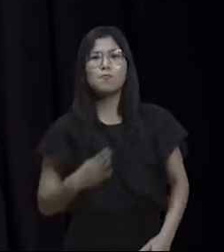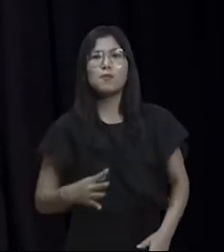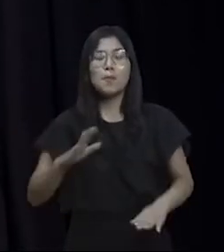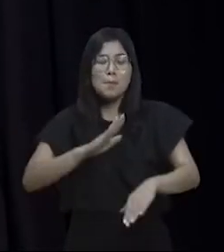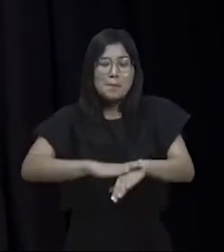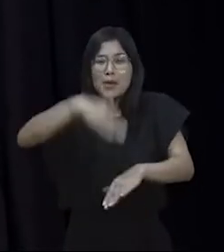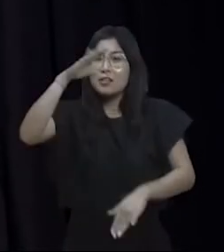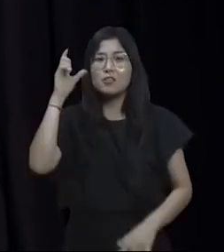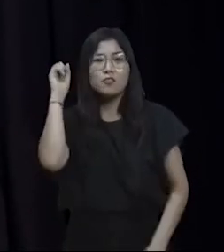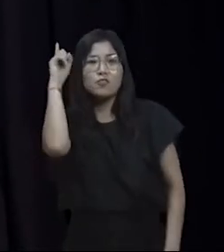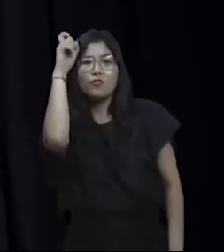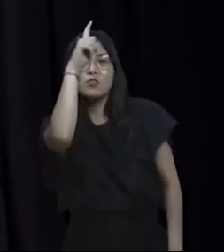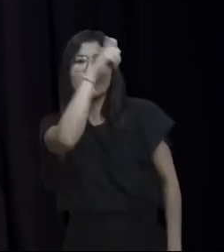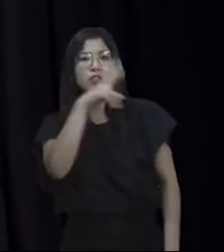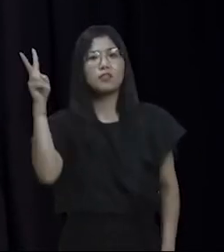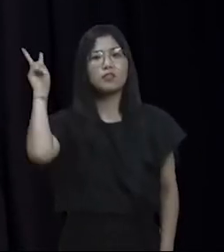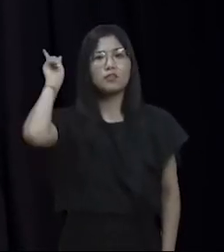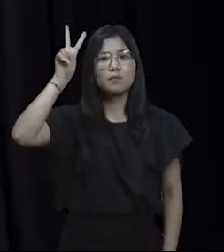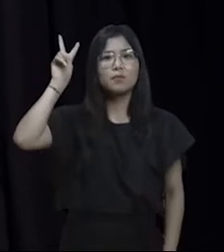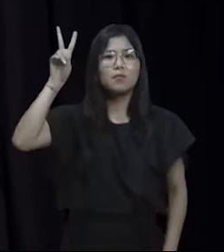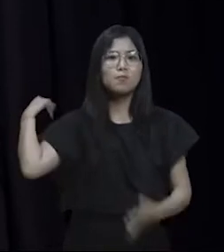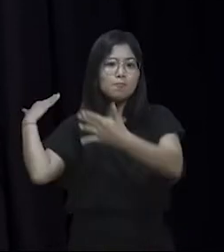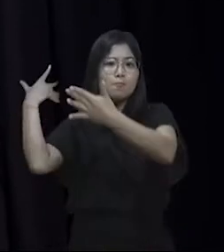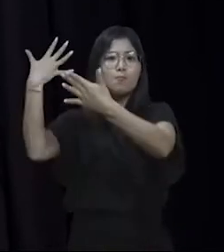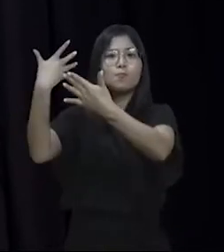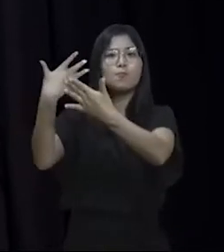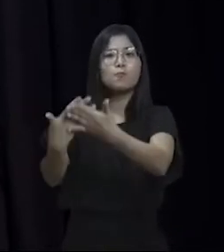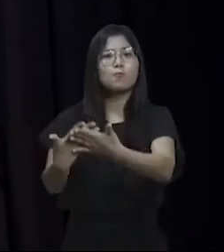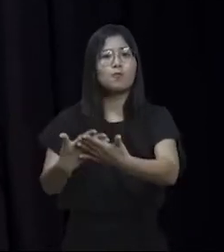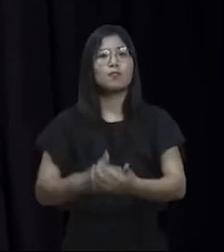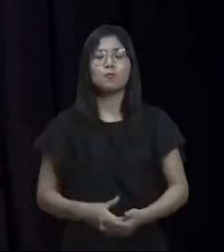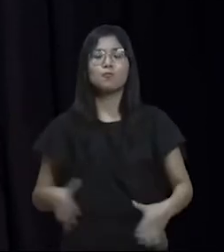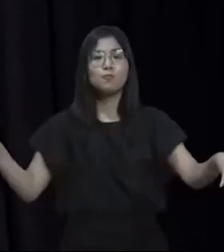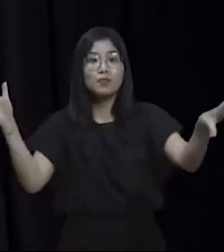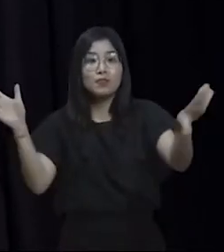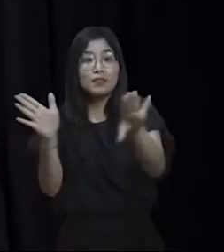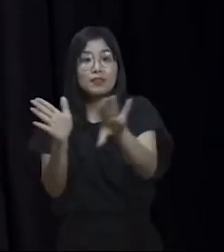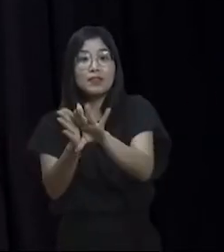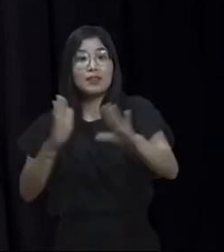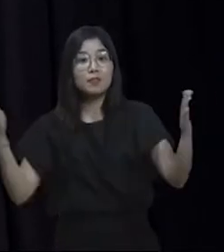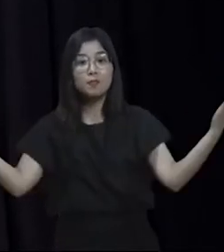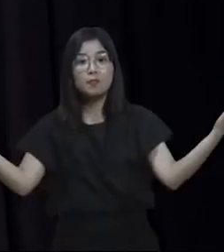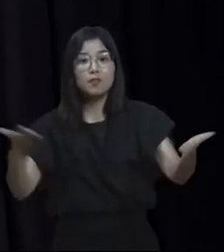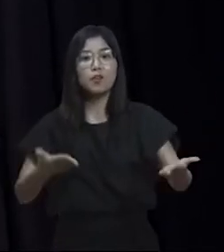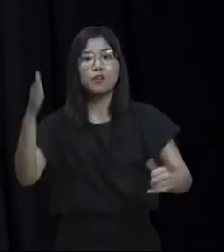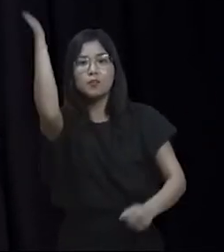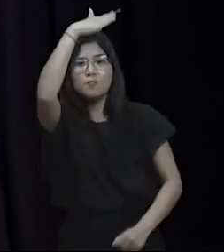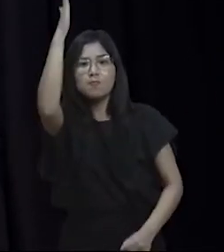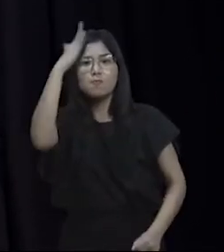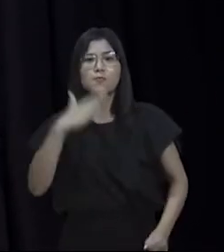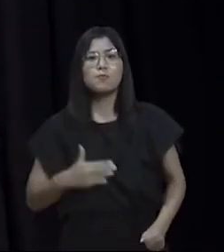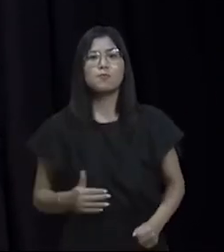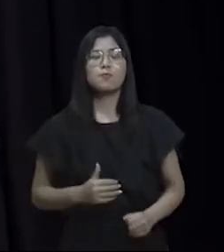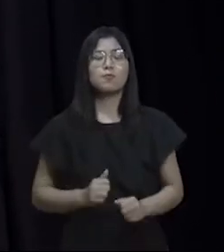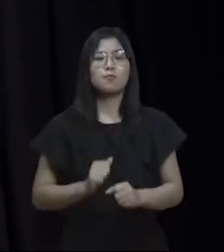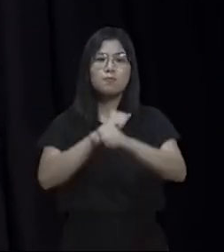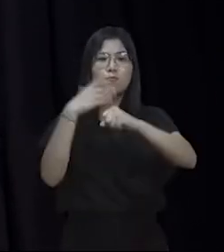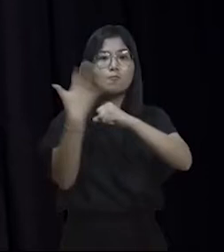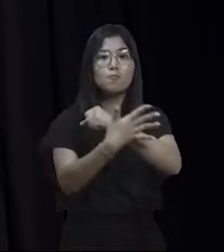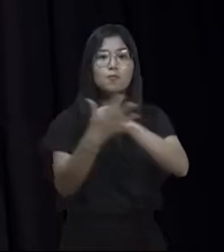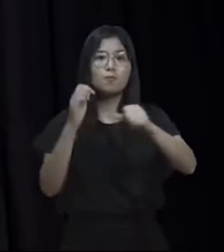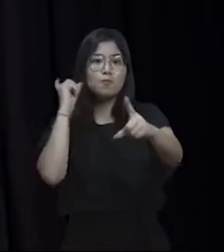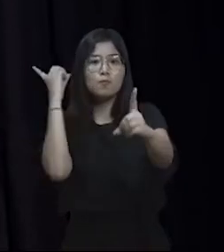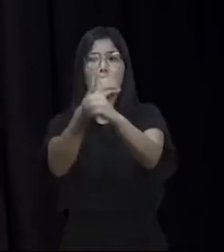difíceis da nossa história, que além de ter chegado no Brasil como uma crise sanitária, encontrou